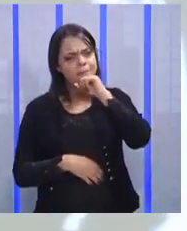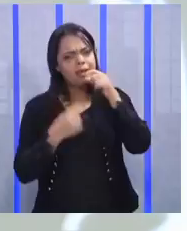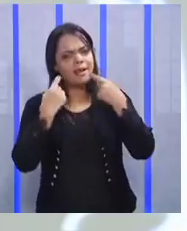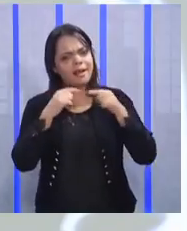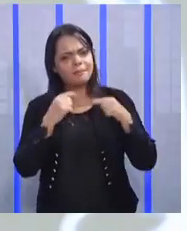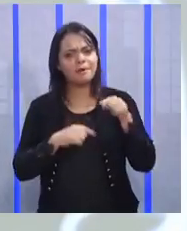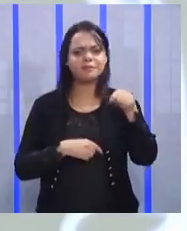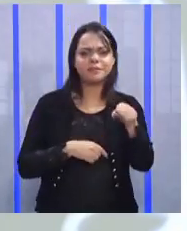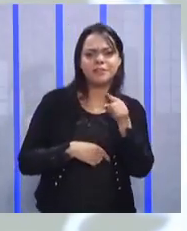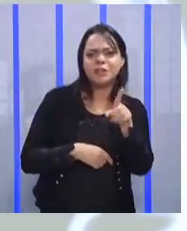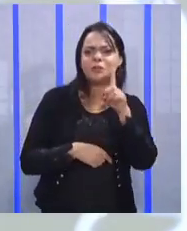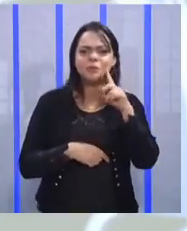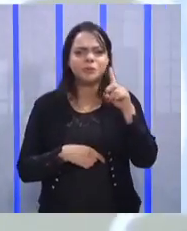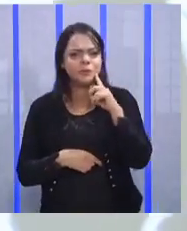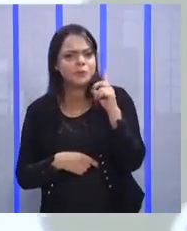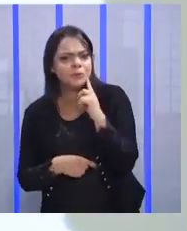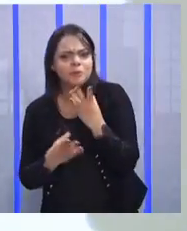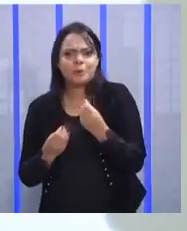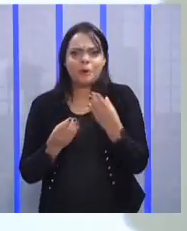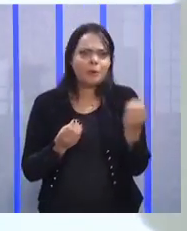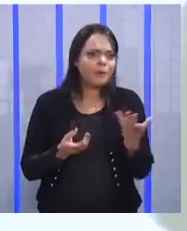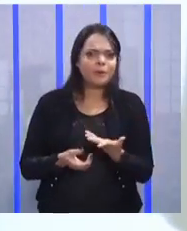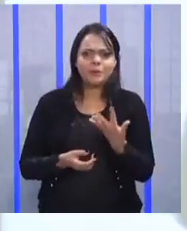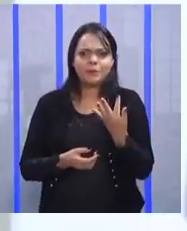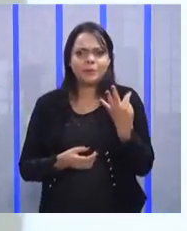está muito ativo, né? Que o senhor está muito tarado.